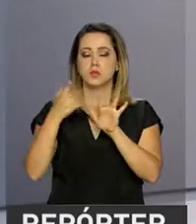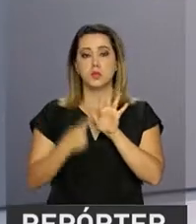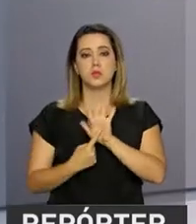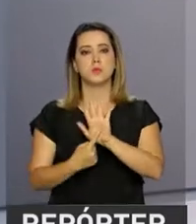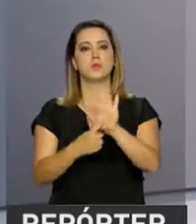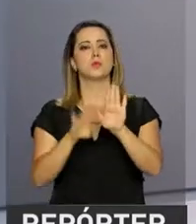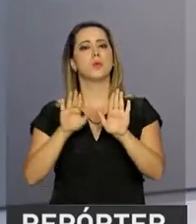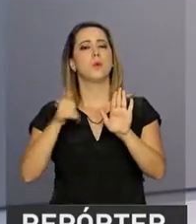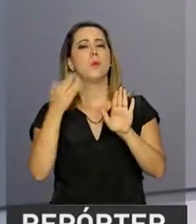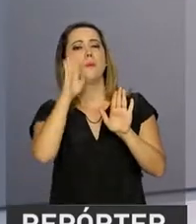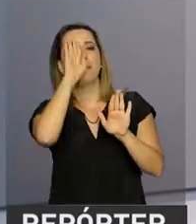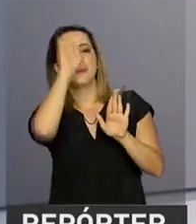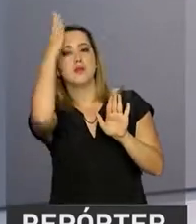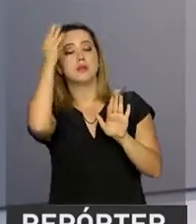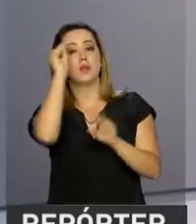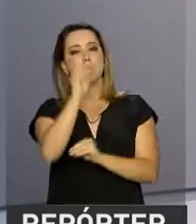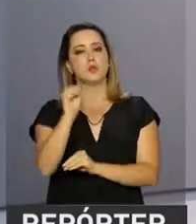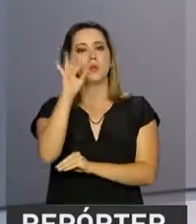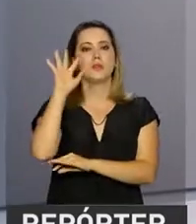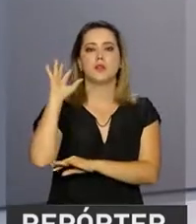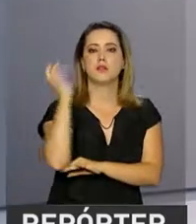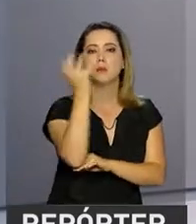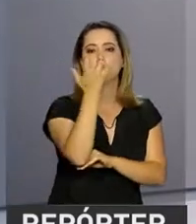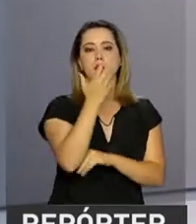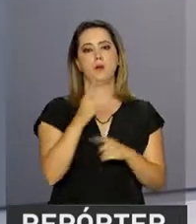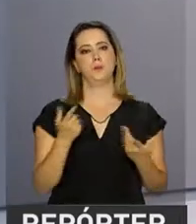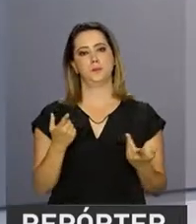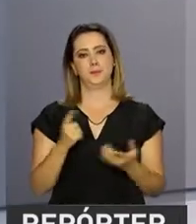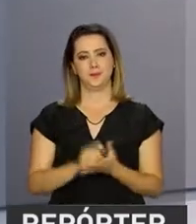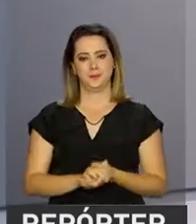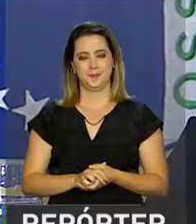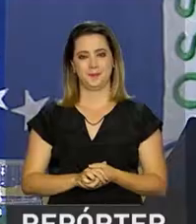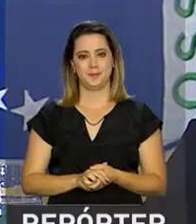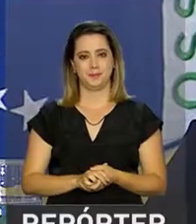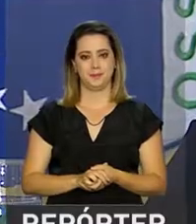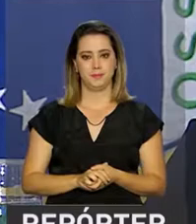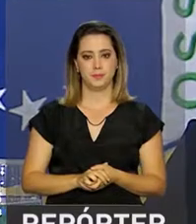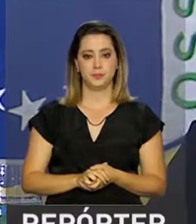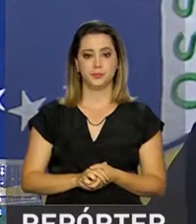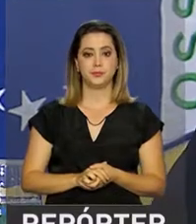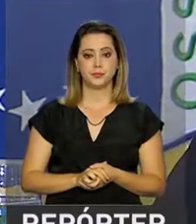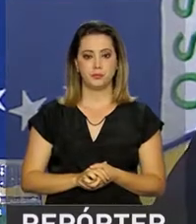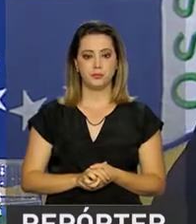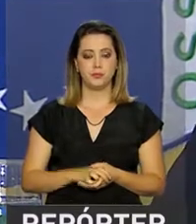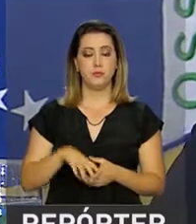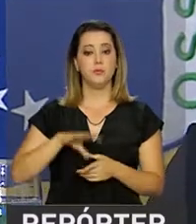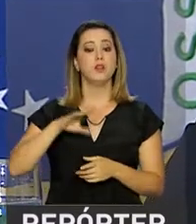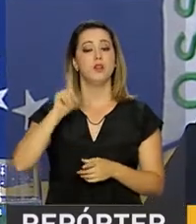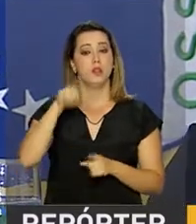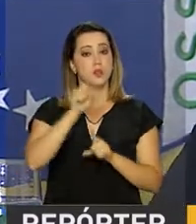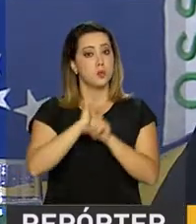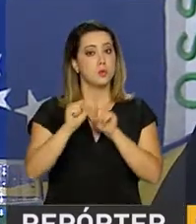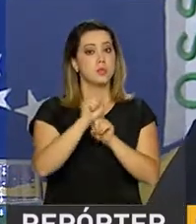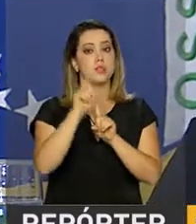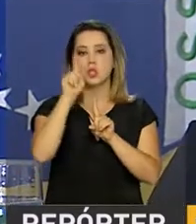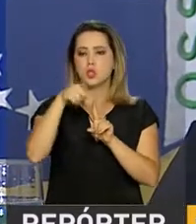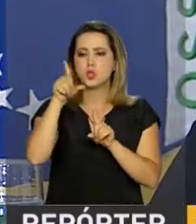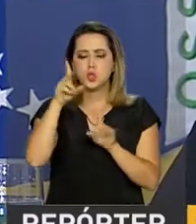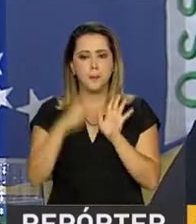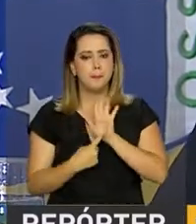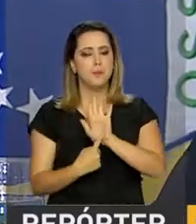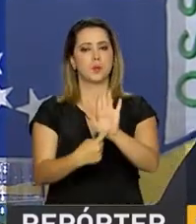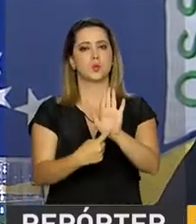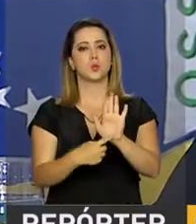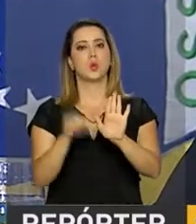manifestou que a prioridade é a preservação ambiental. A sociedade já fez uma opção clara